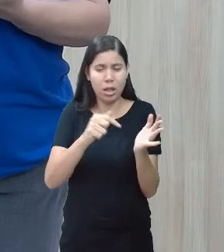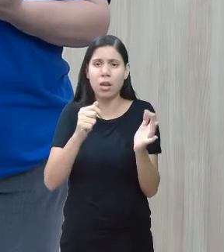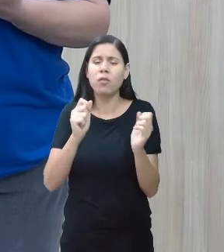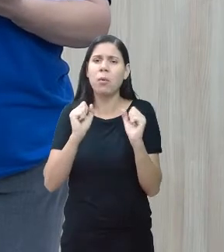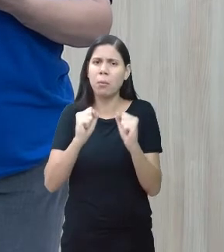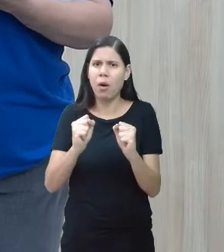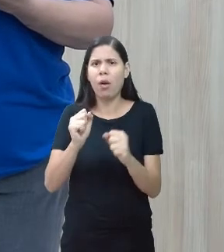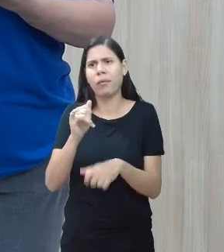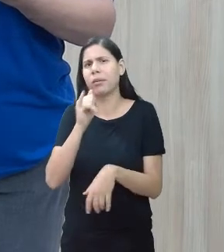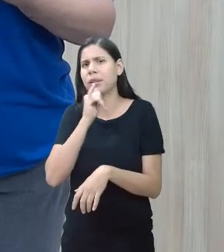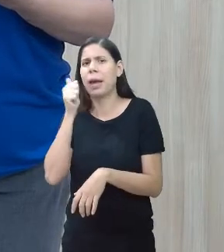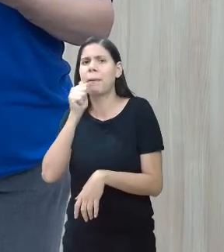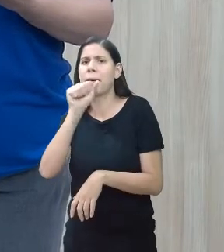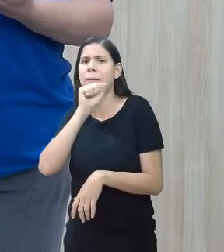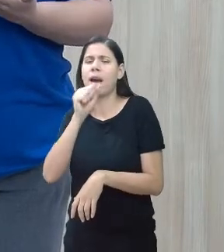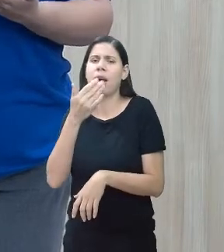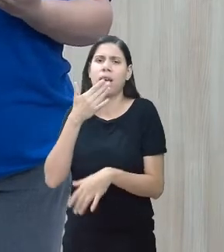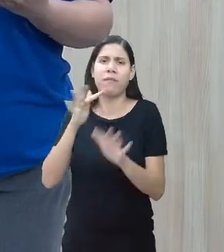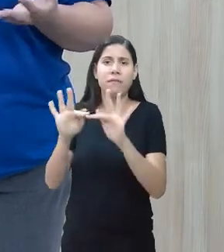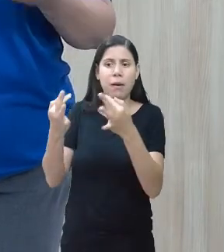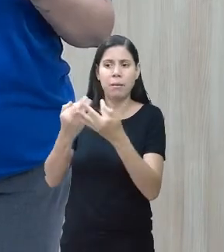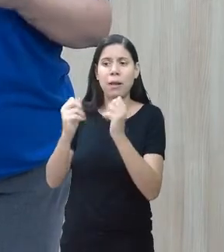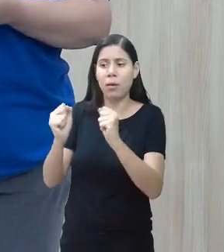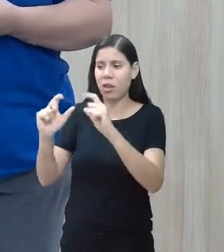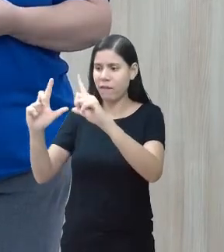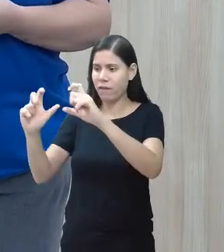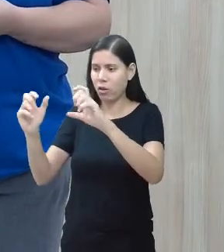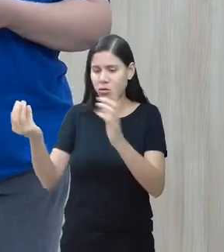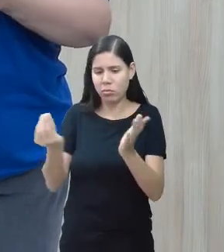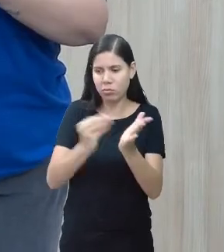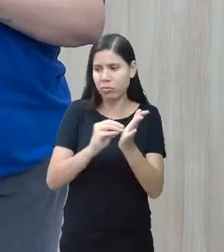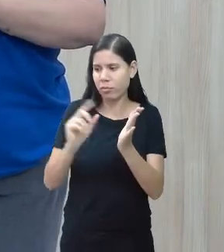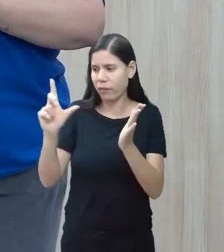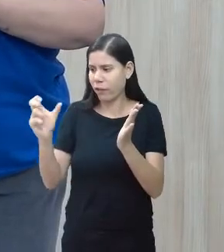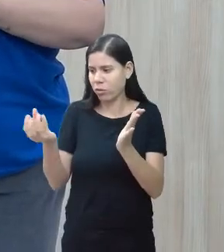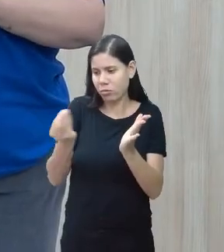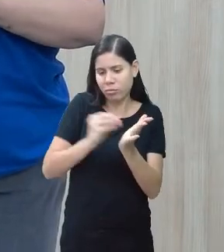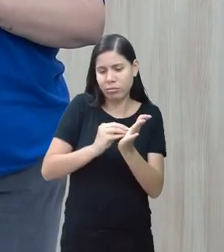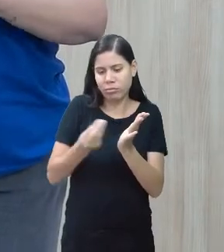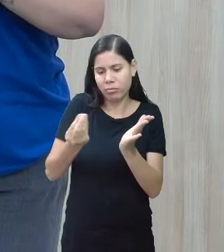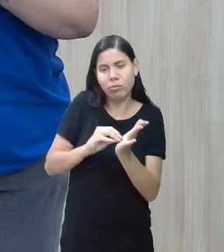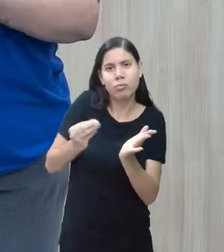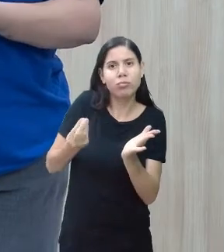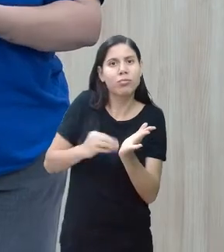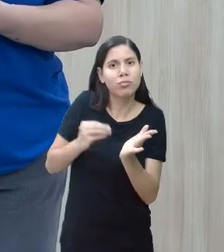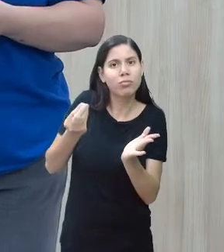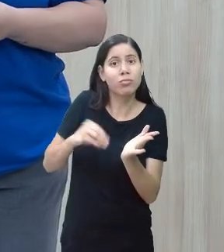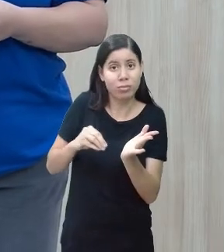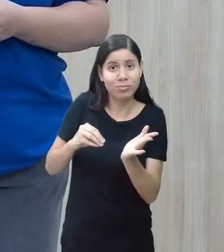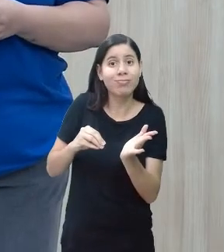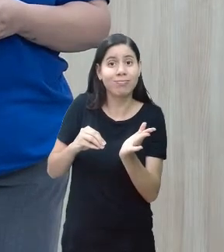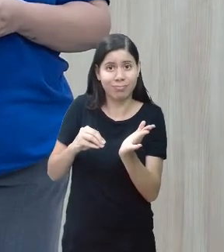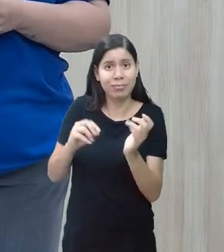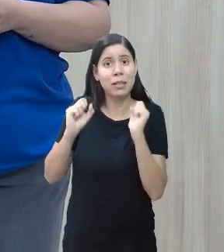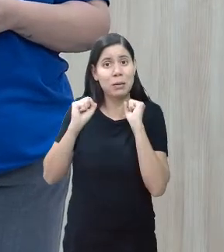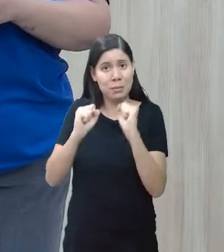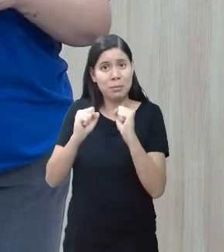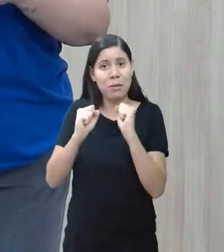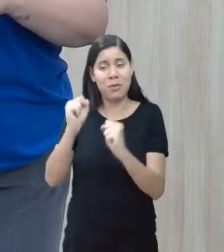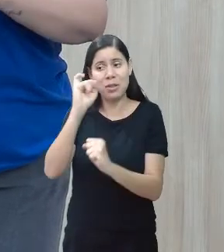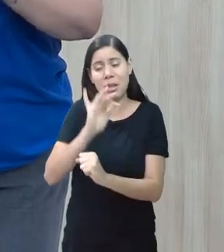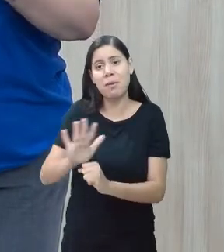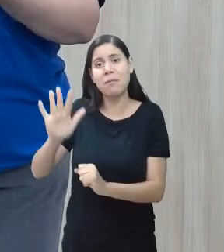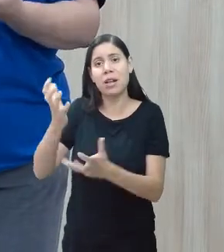a família, tire foto e acrescente dentro do aplicativo aquela imagem que você deseja trabalhar,